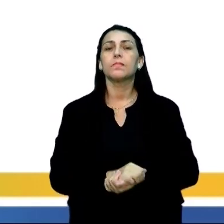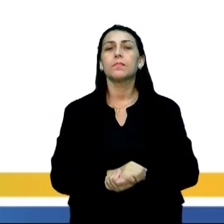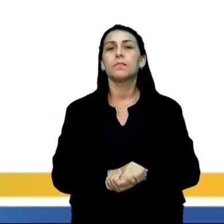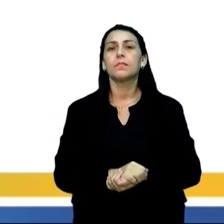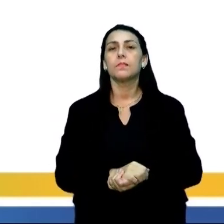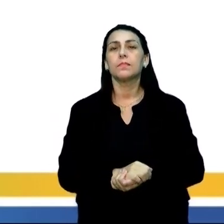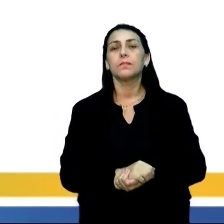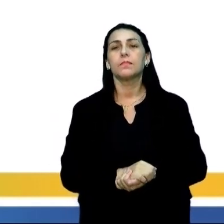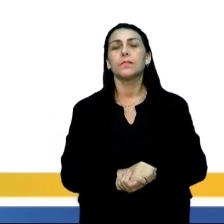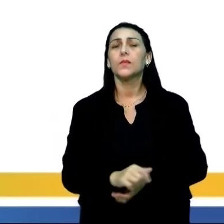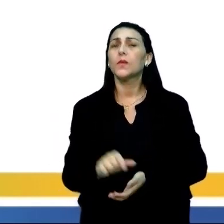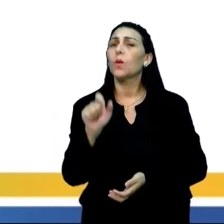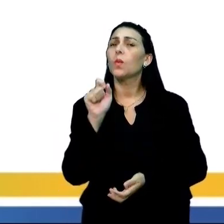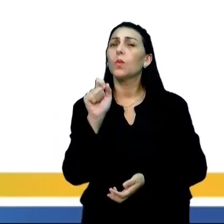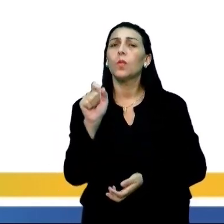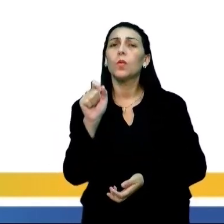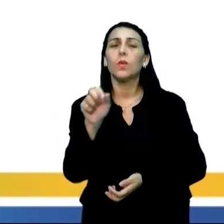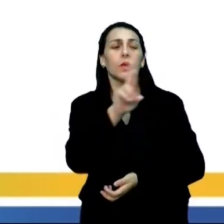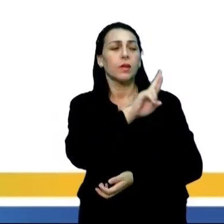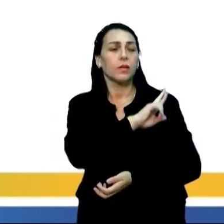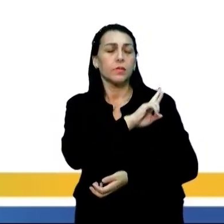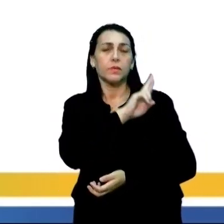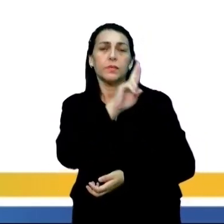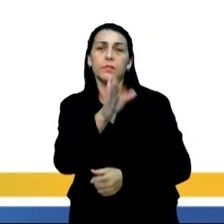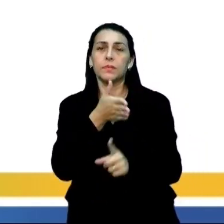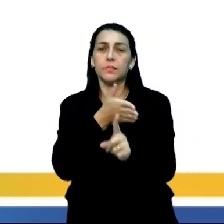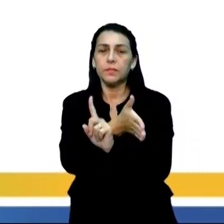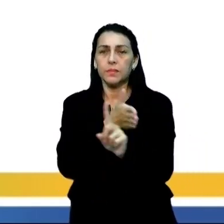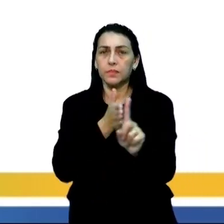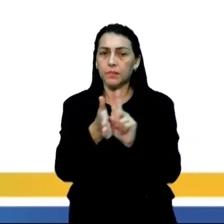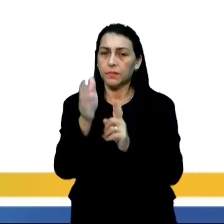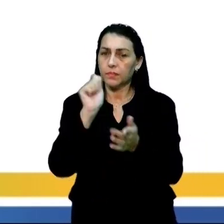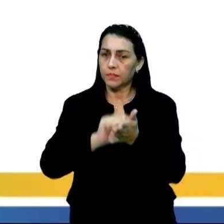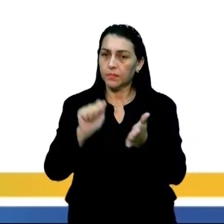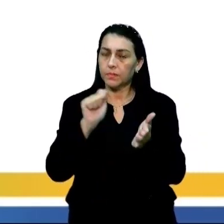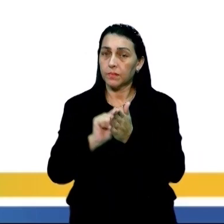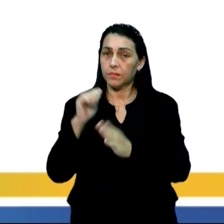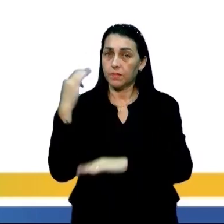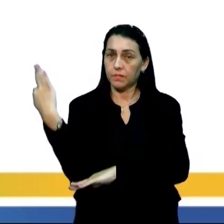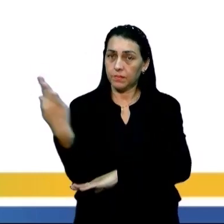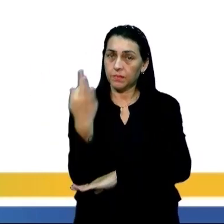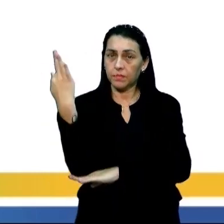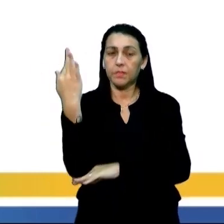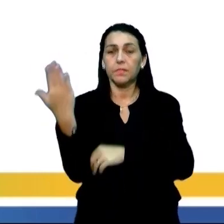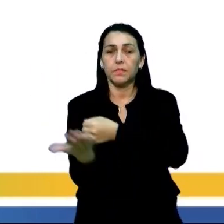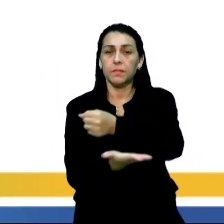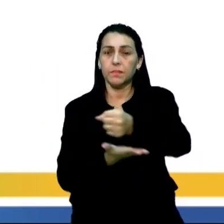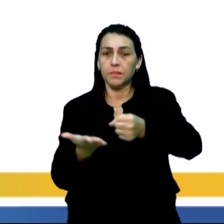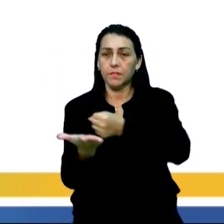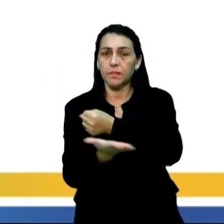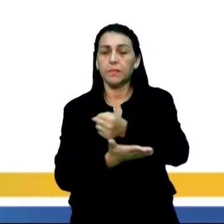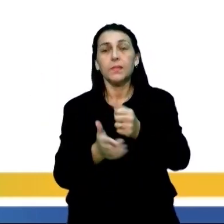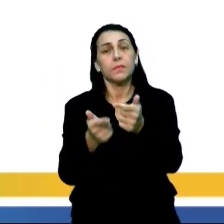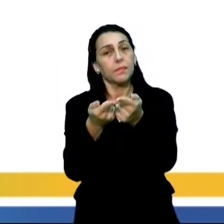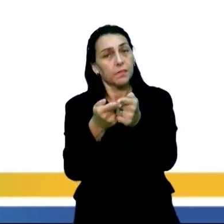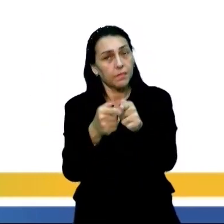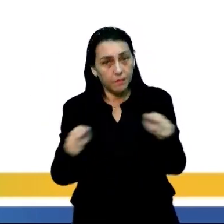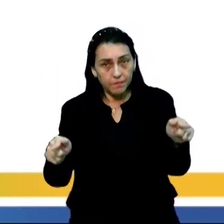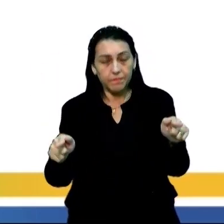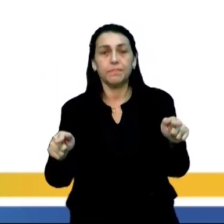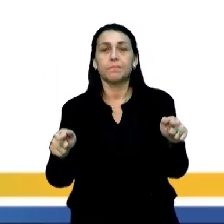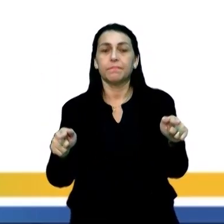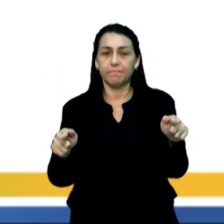E aí, que seria essa modalidade escrita formal? Basicamente, a gramática.